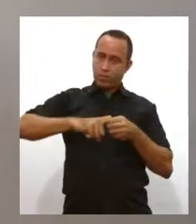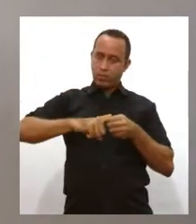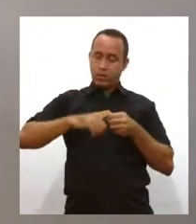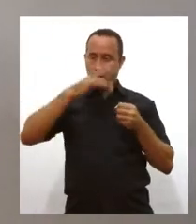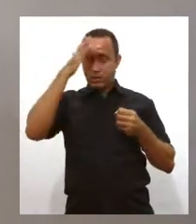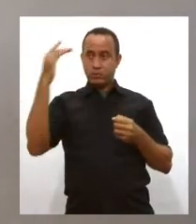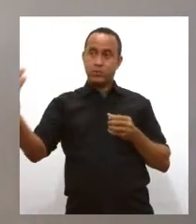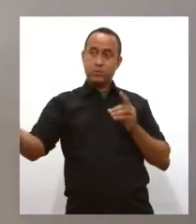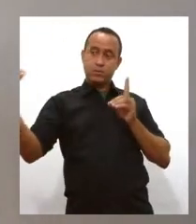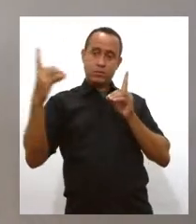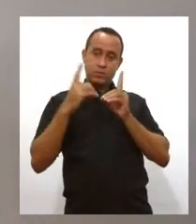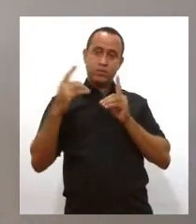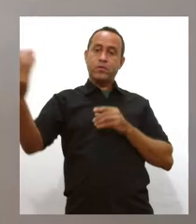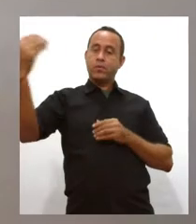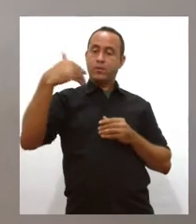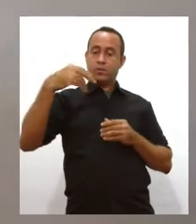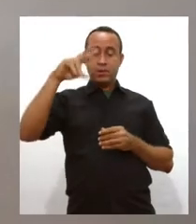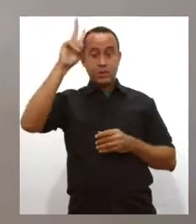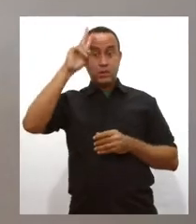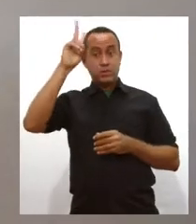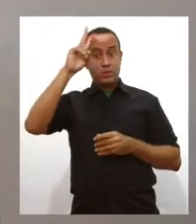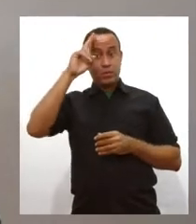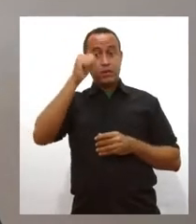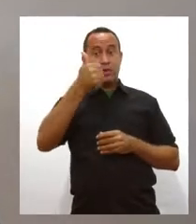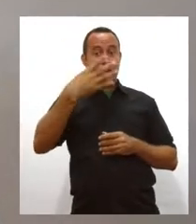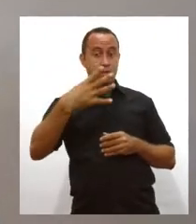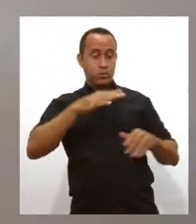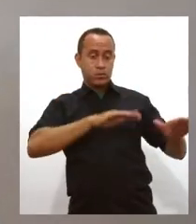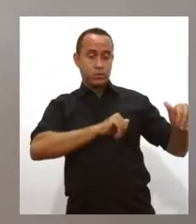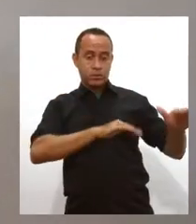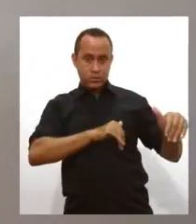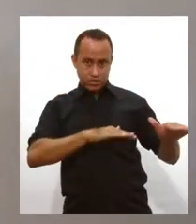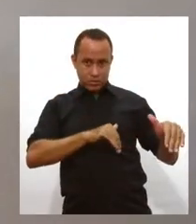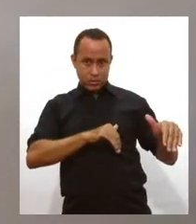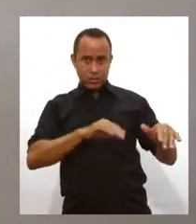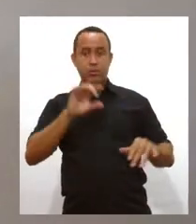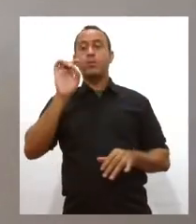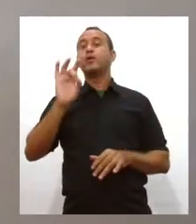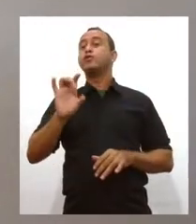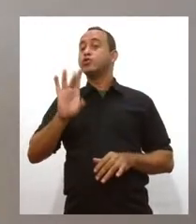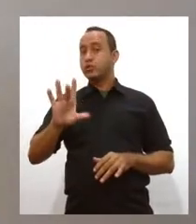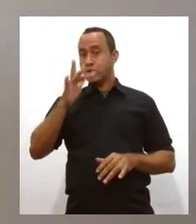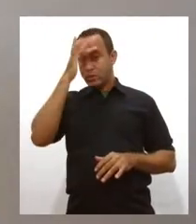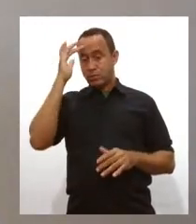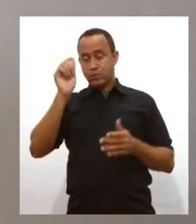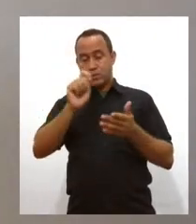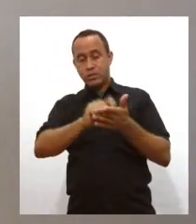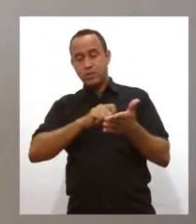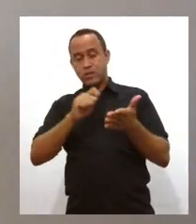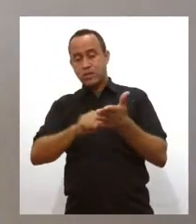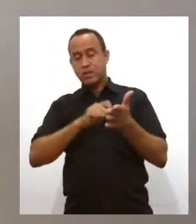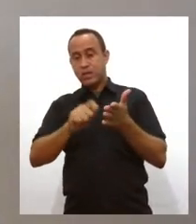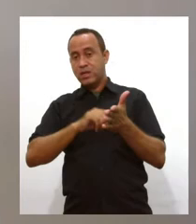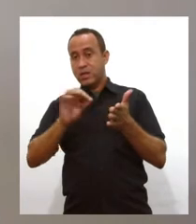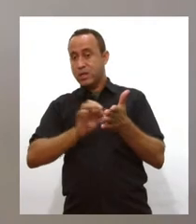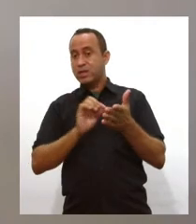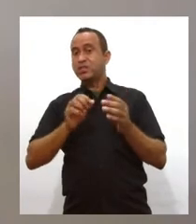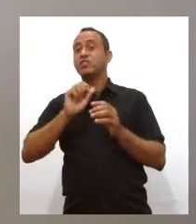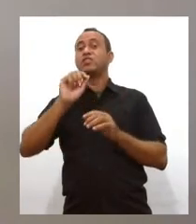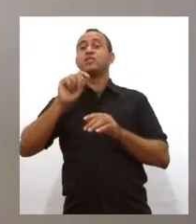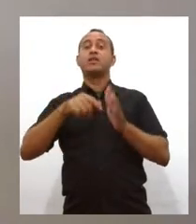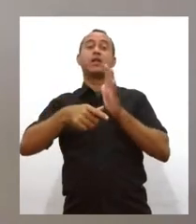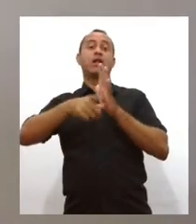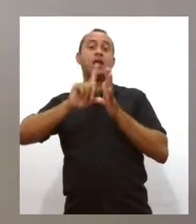a partir da segunda-feira, dia 14 de setembro. Mas apenas para quem fizer agendamento. Não adianta ir nas agências do